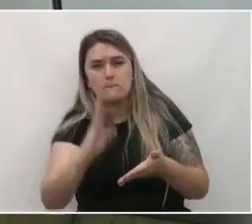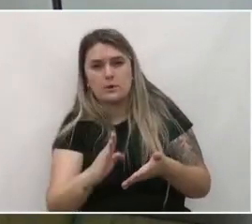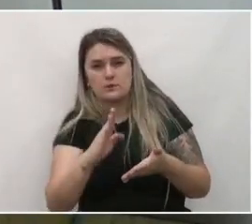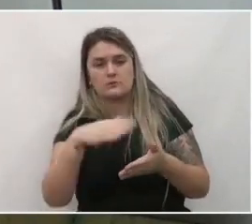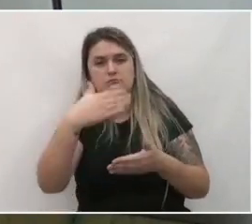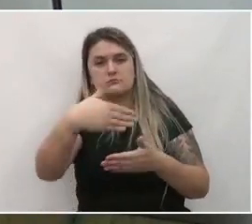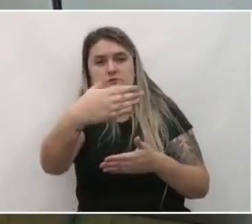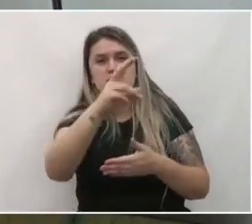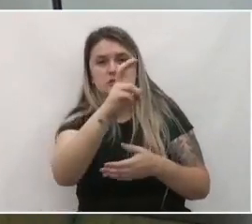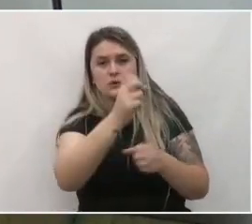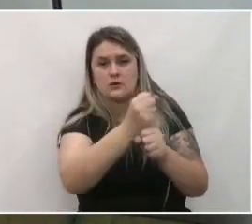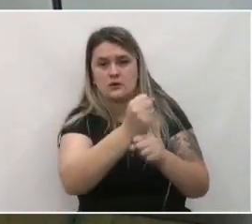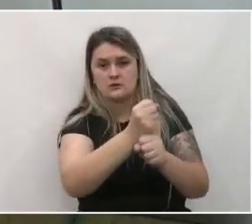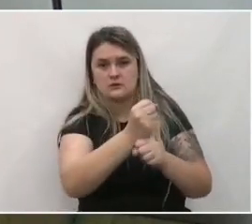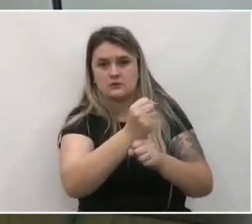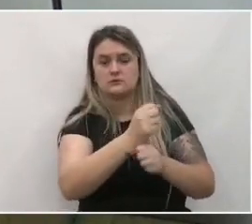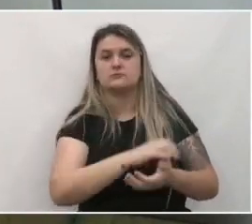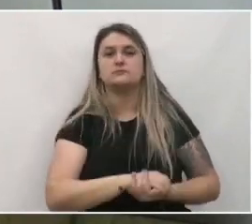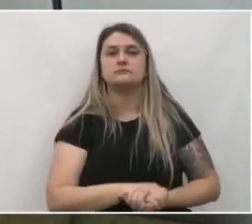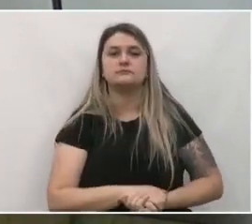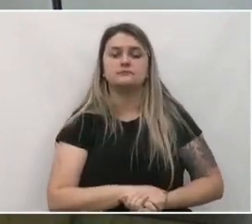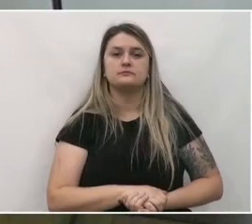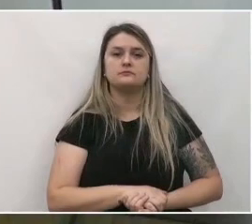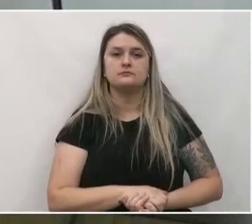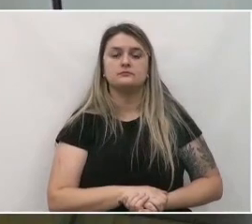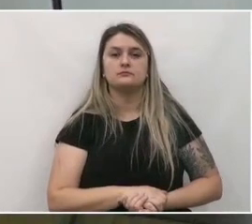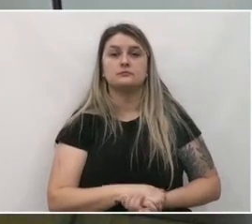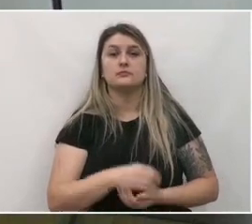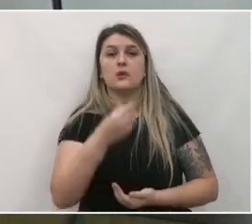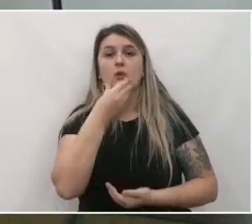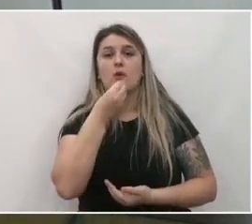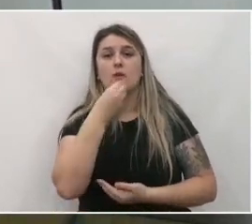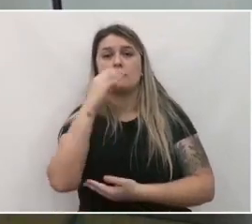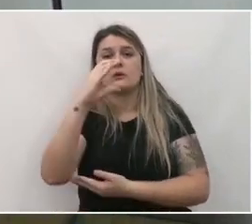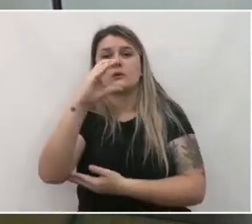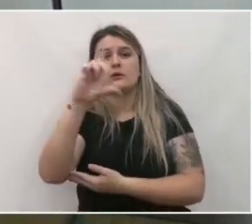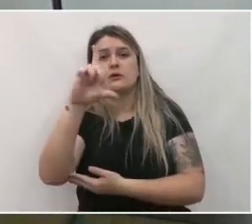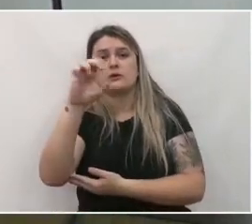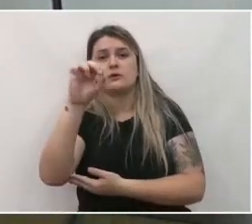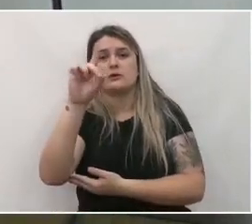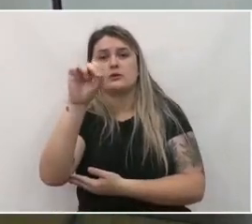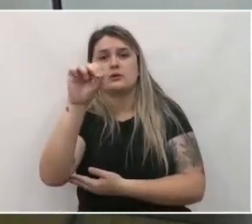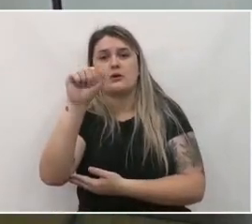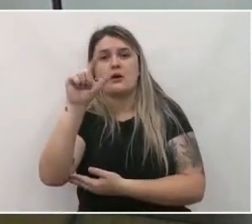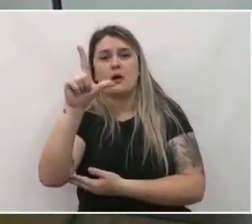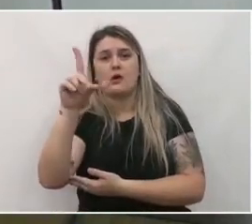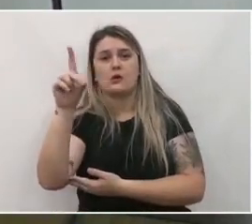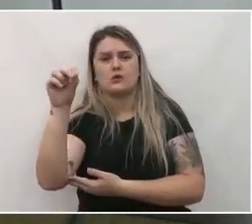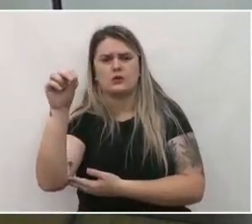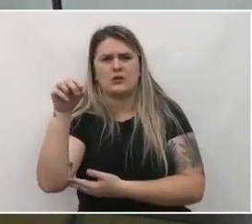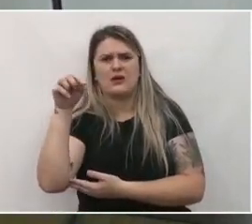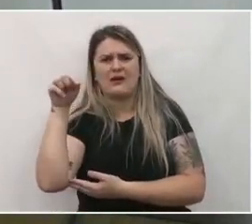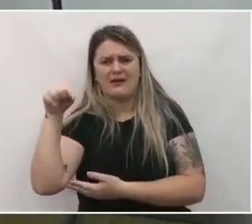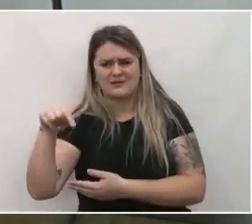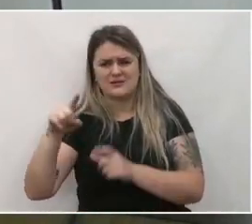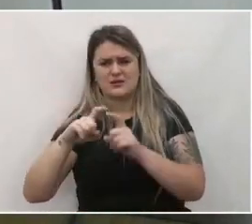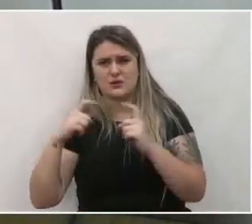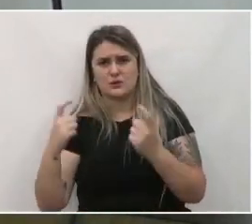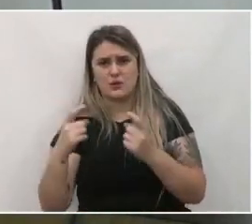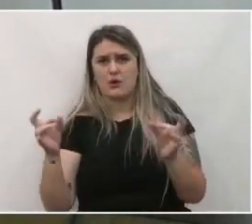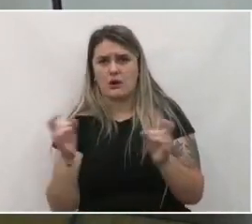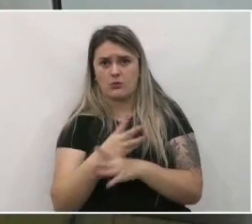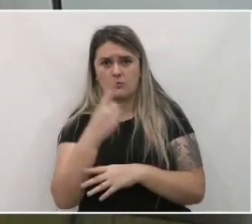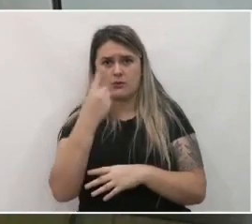para os próximos cinco anos o Clodoaldo perguntou se essa audiência encerra a primeira fase do trabalho